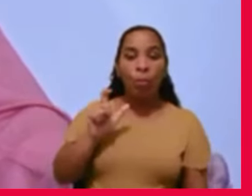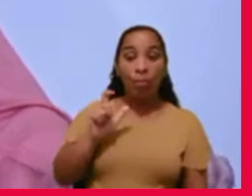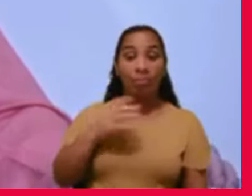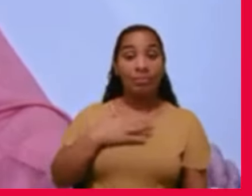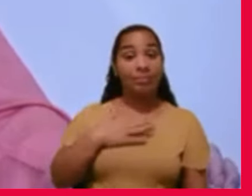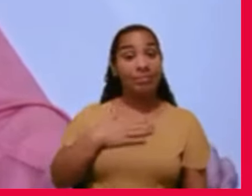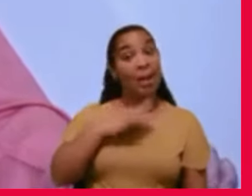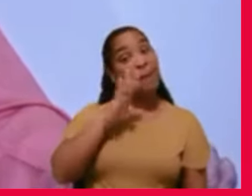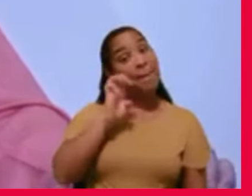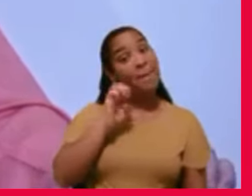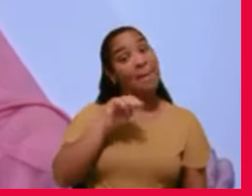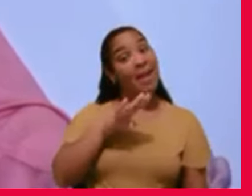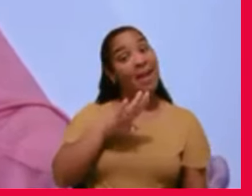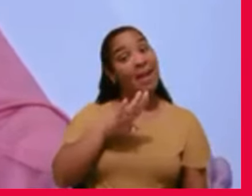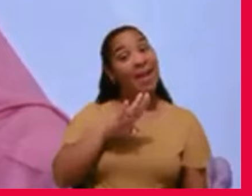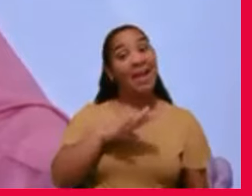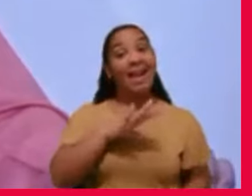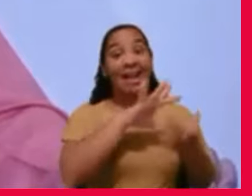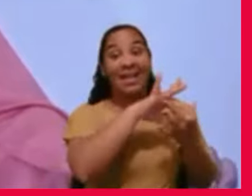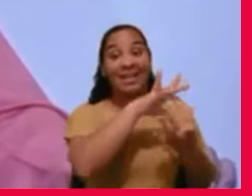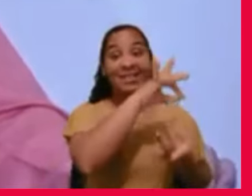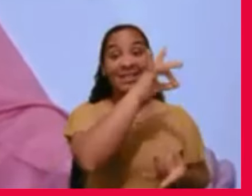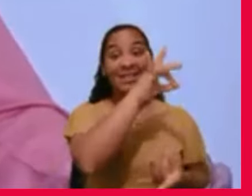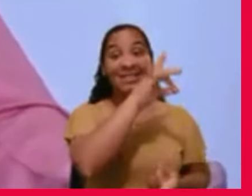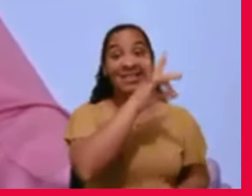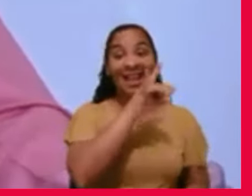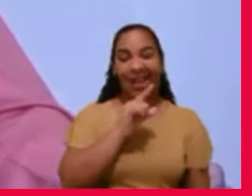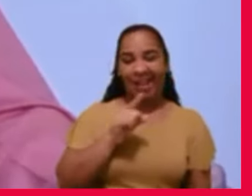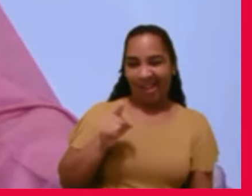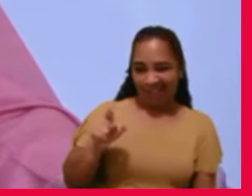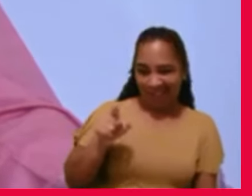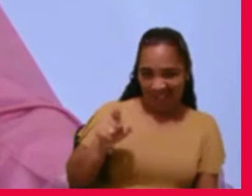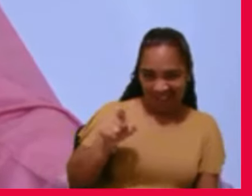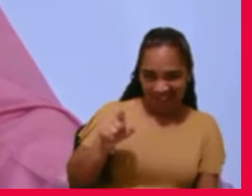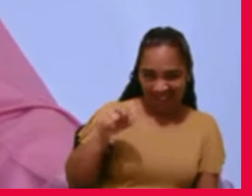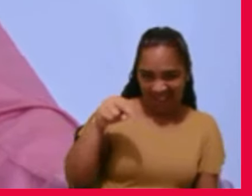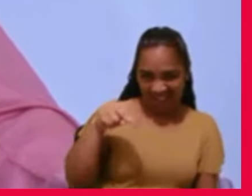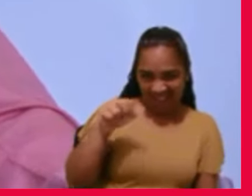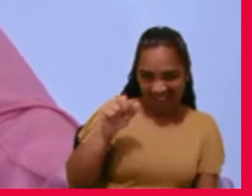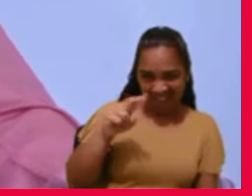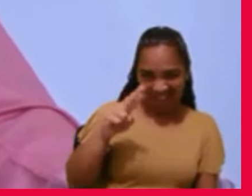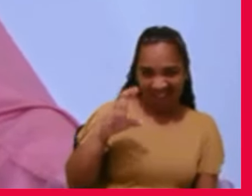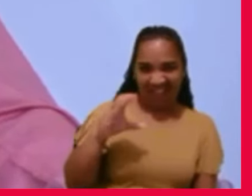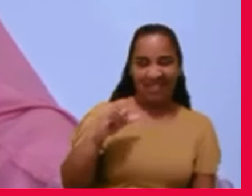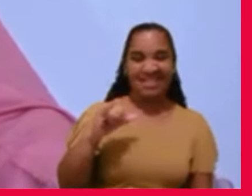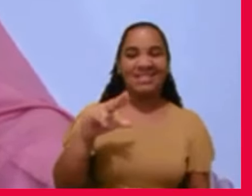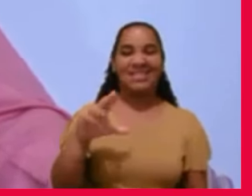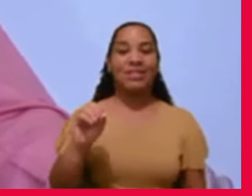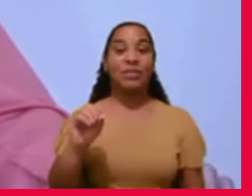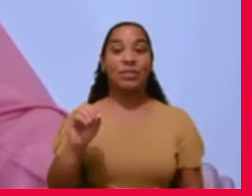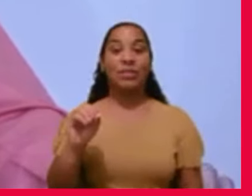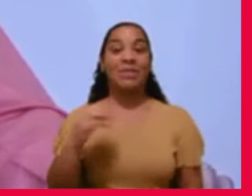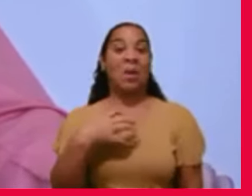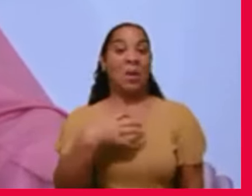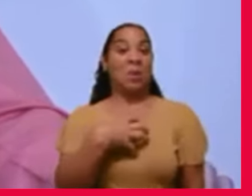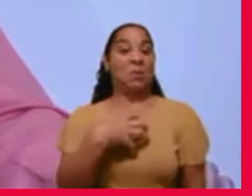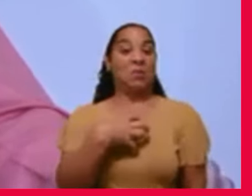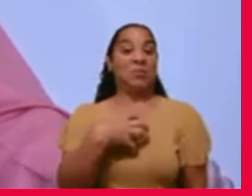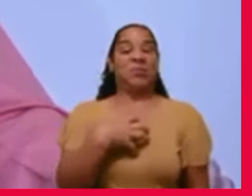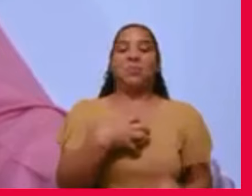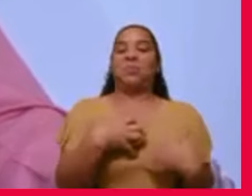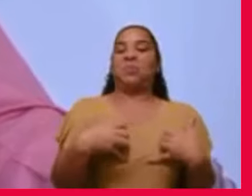aí descobri que fizeram bem a narciso, porque eu me senti nesse dia aquela coisa,